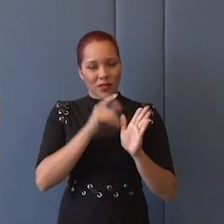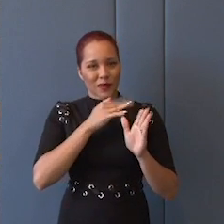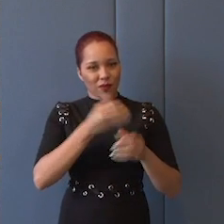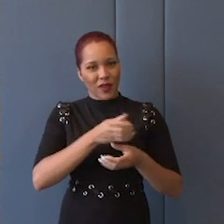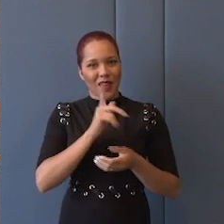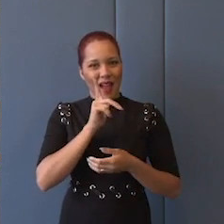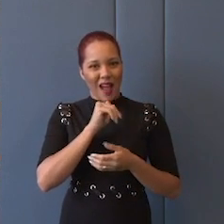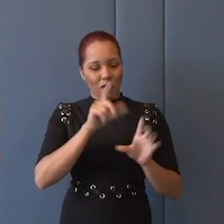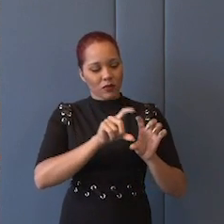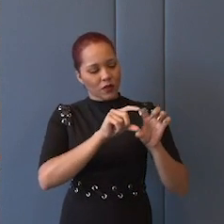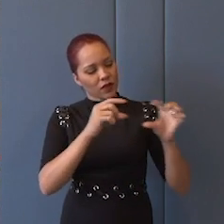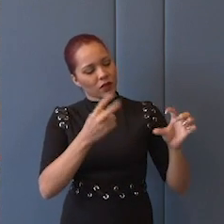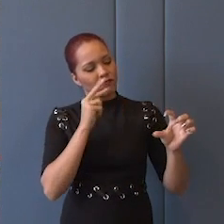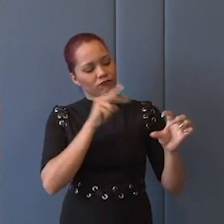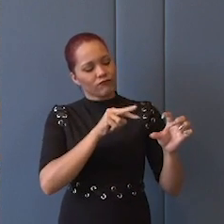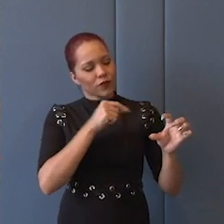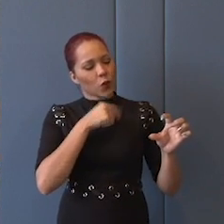estar tomando algo contra a soberania.